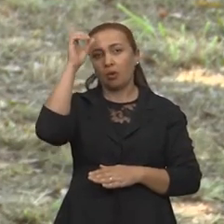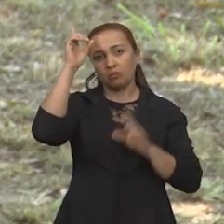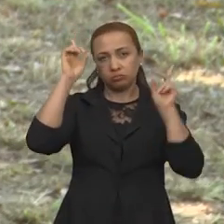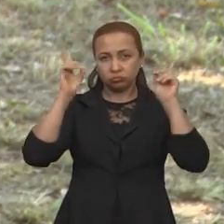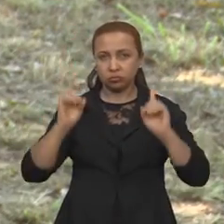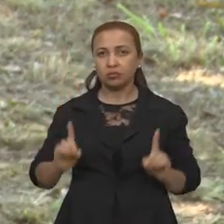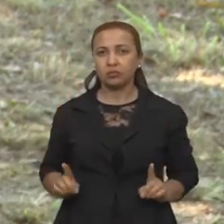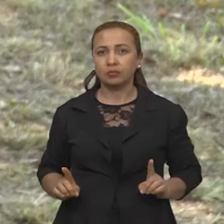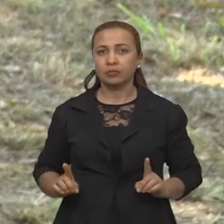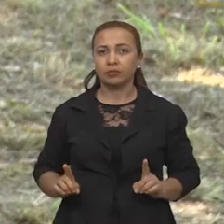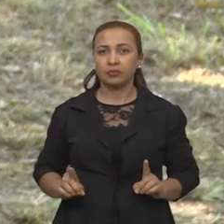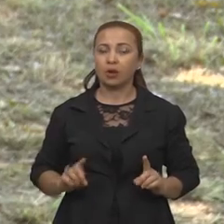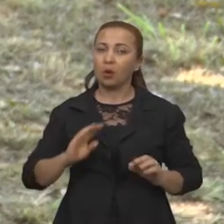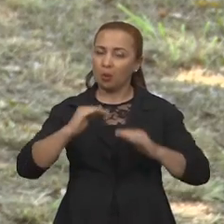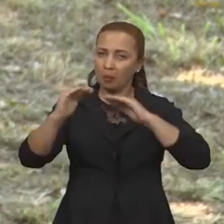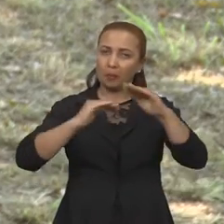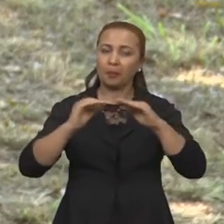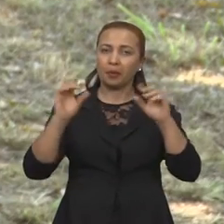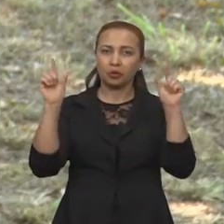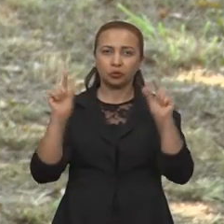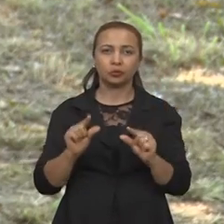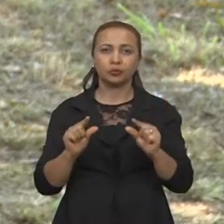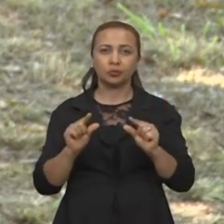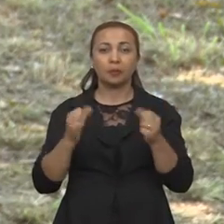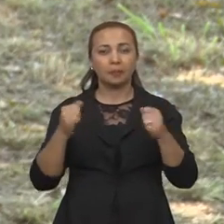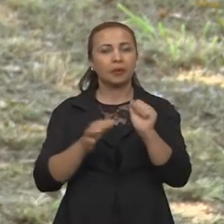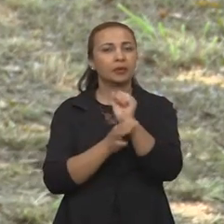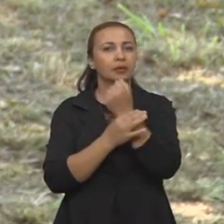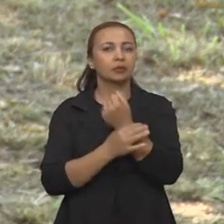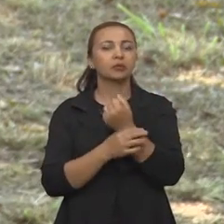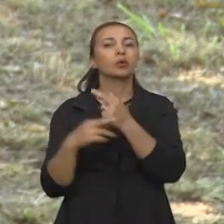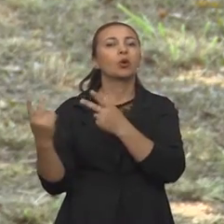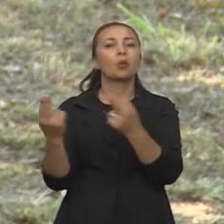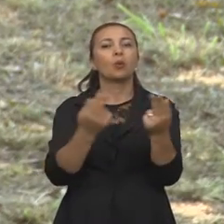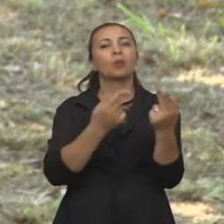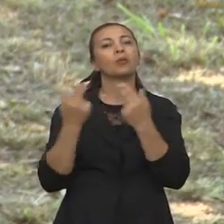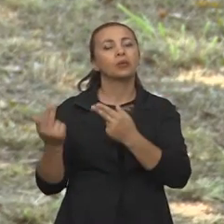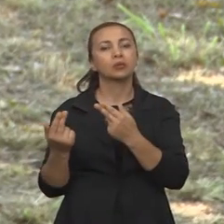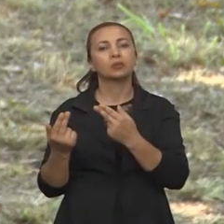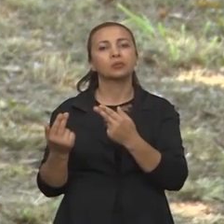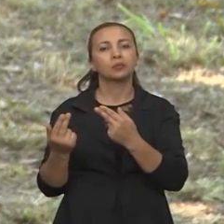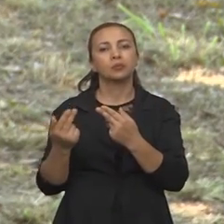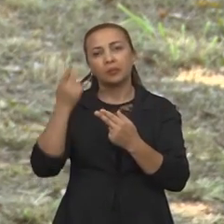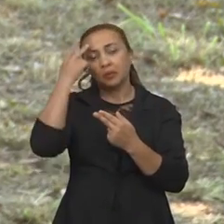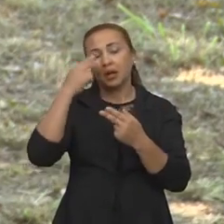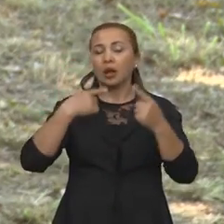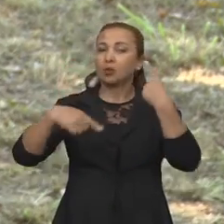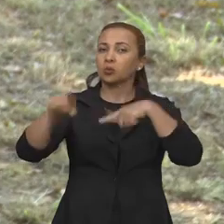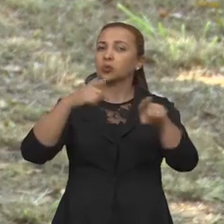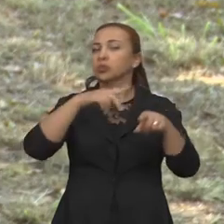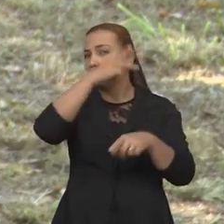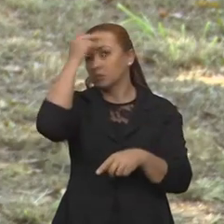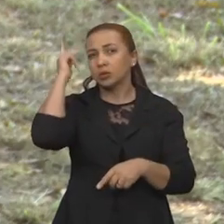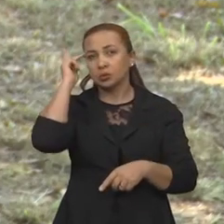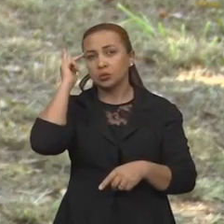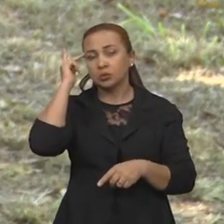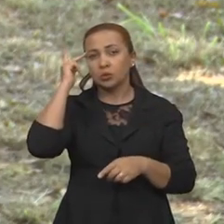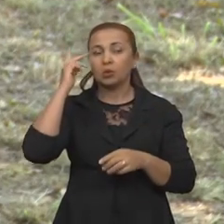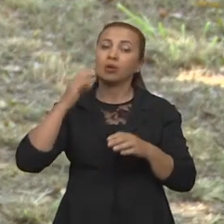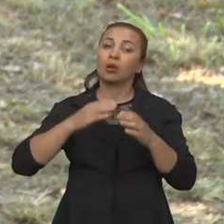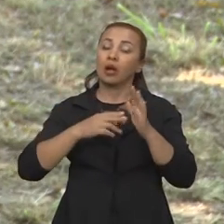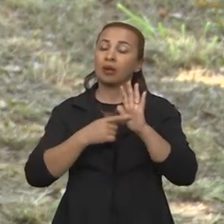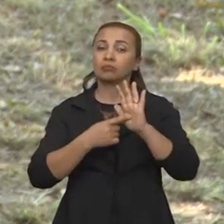com deficiência ou com mobilidade reduzida será assegurado em igualdade de oportunidades com as demais pessoas